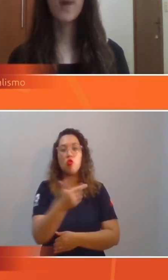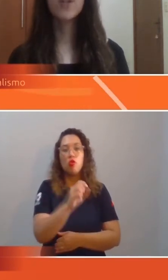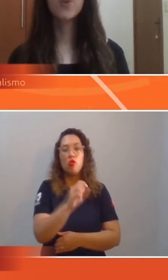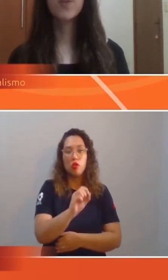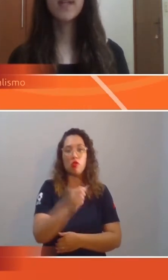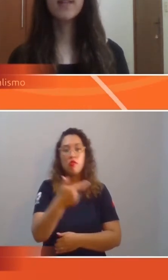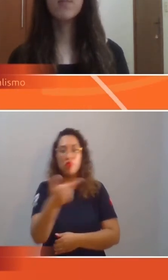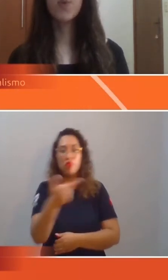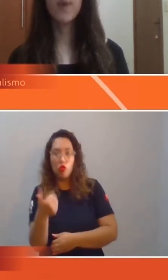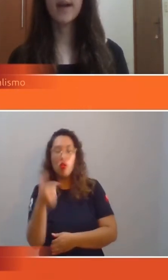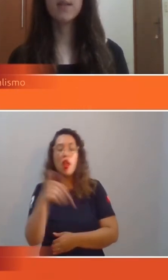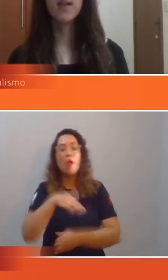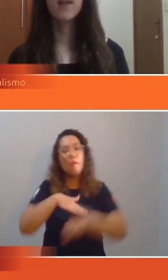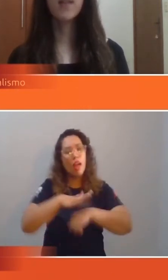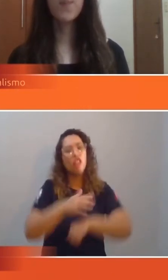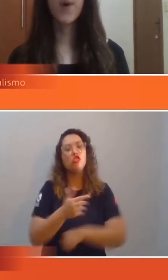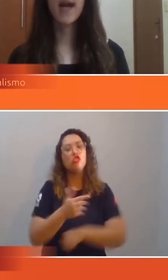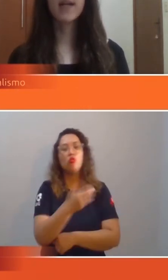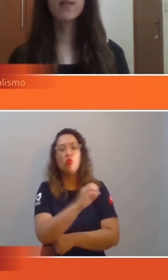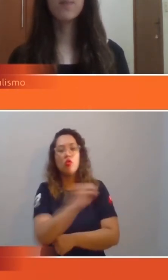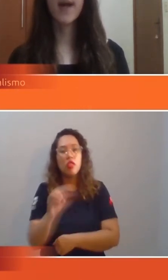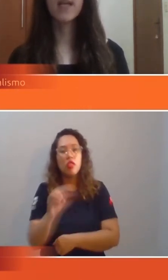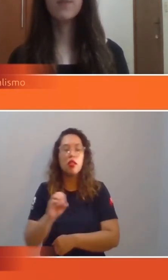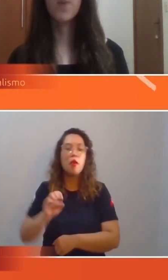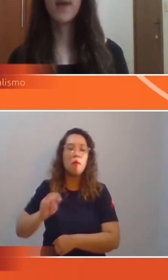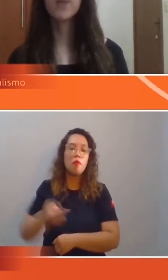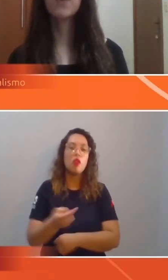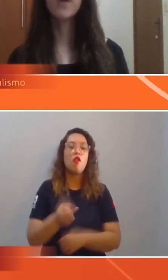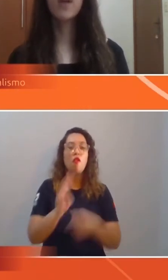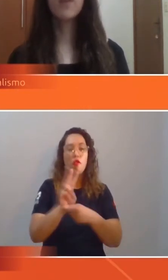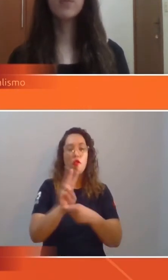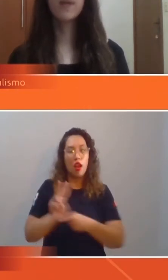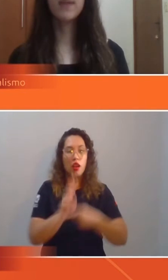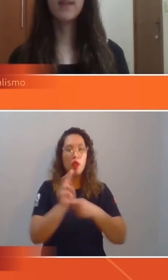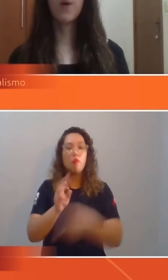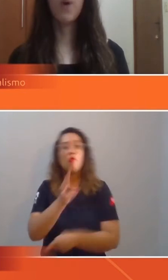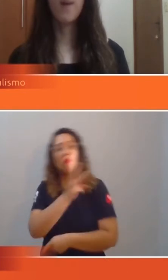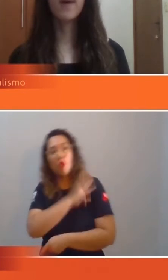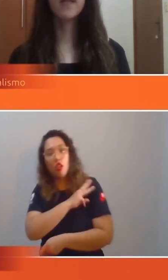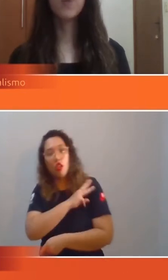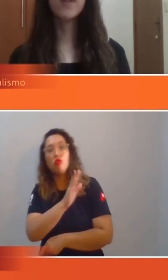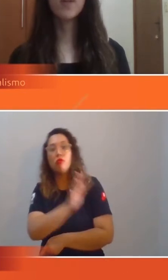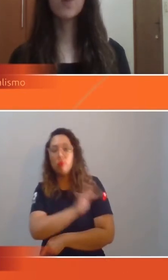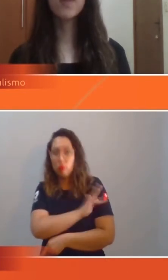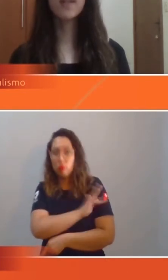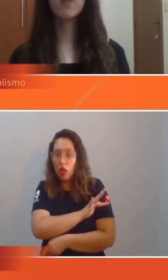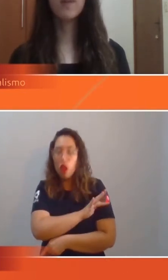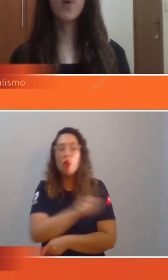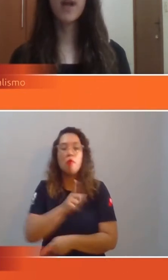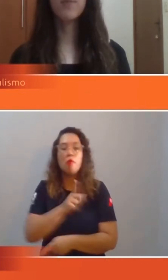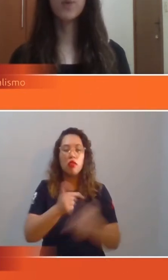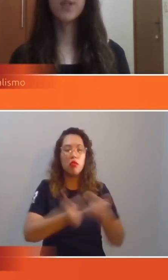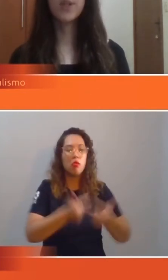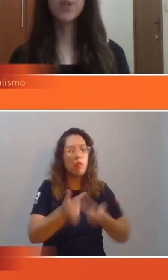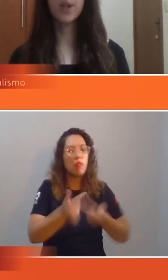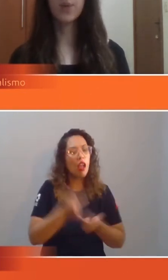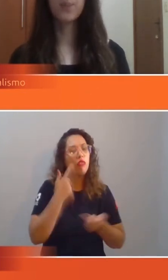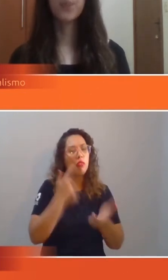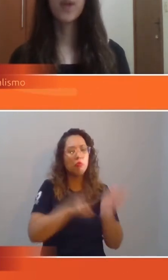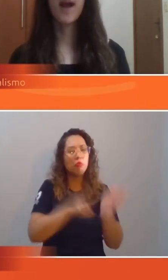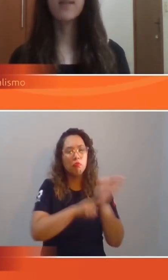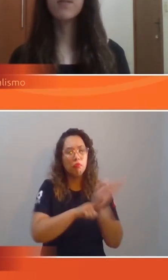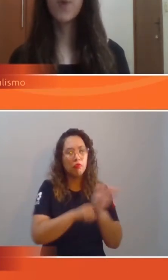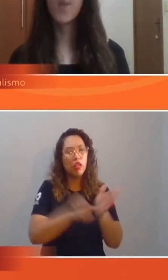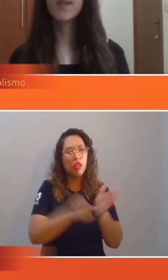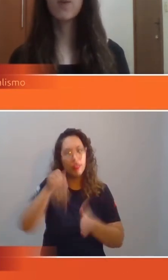São mais de 200 mil vagas temporárias para nível médio e fundamental para a atuação no censo demográfico deste ano.